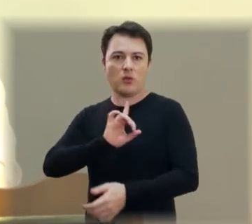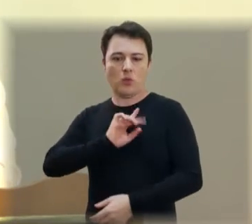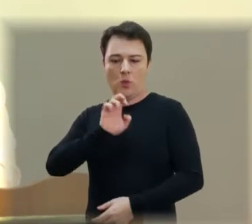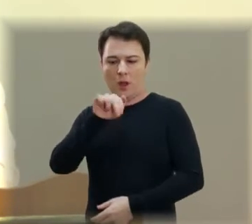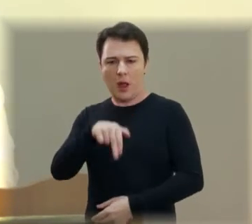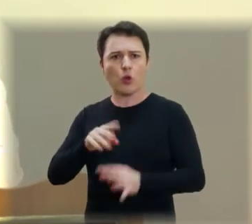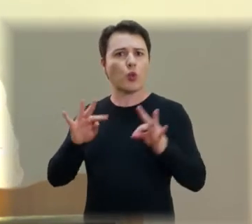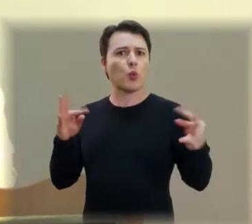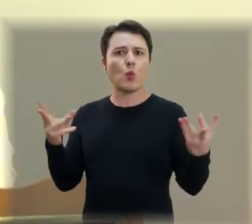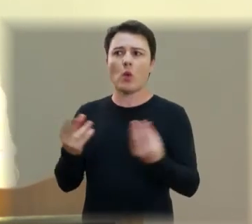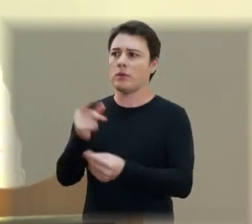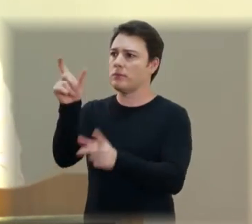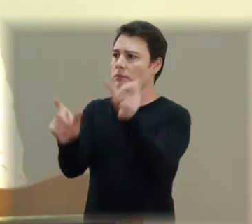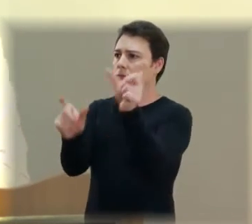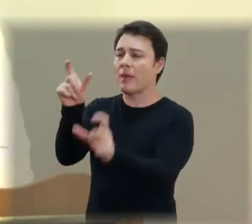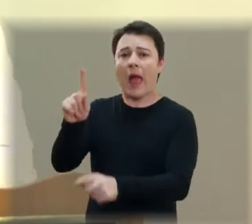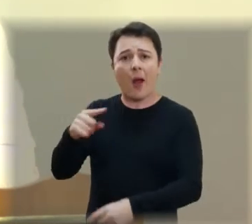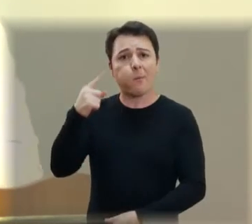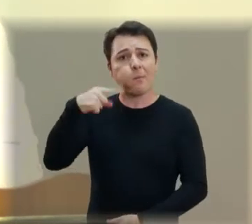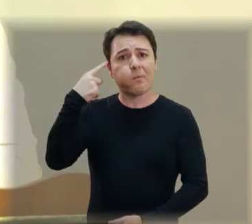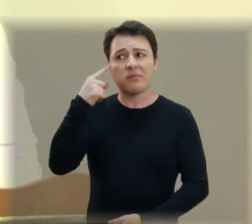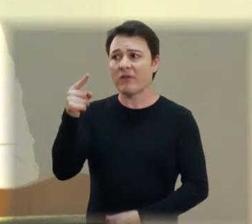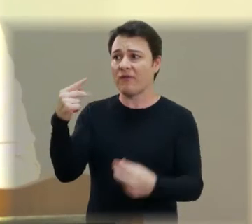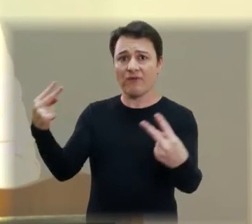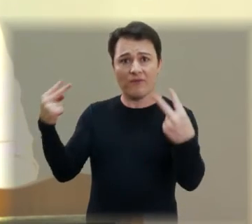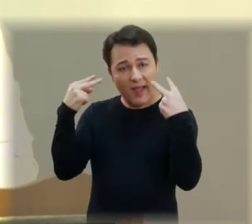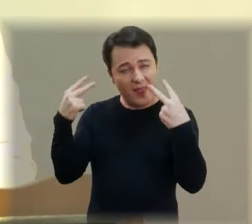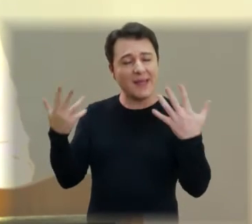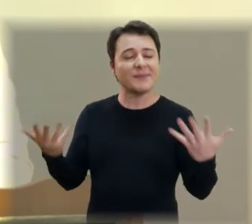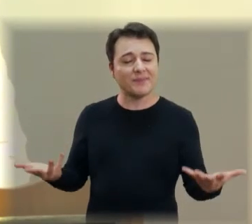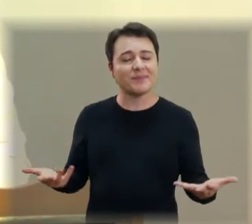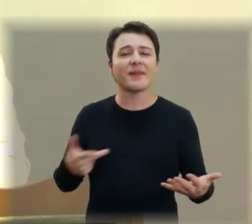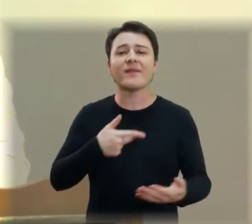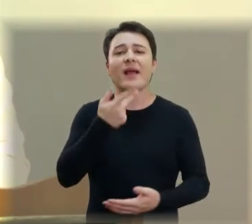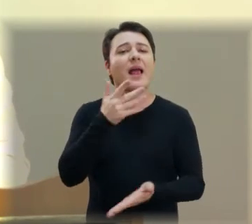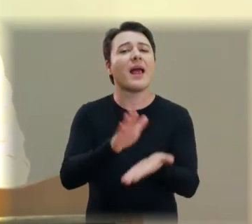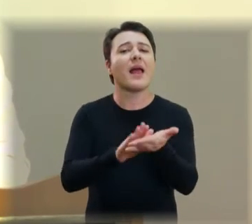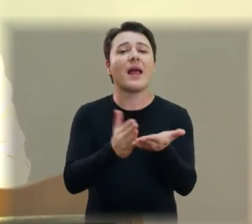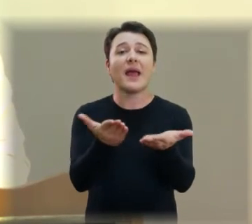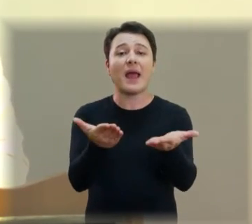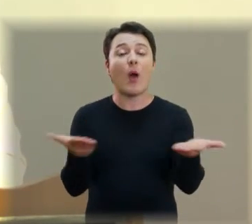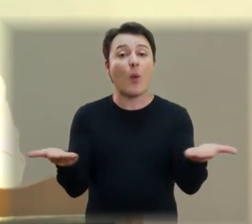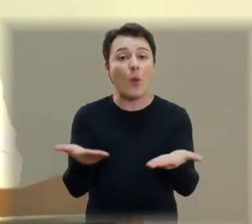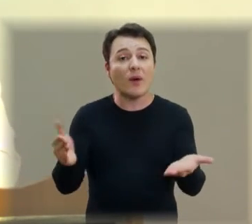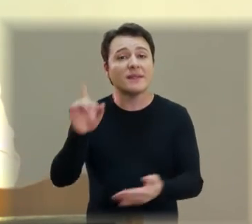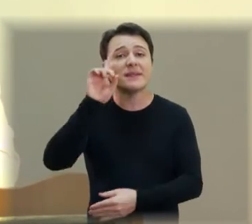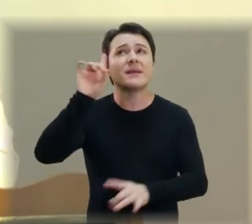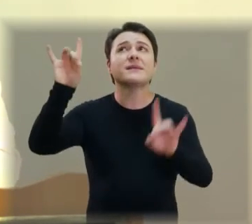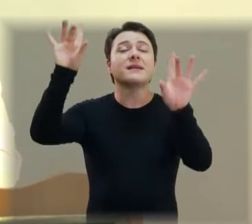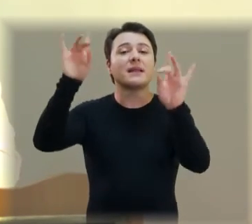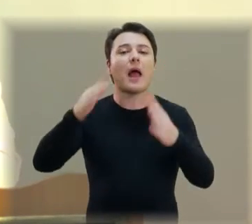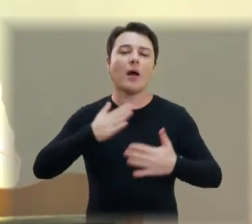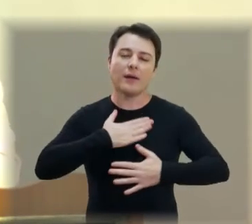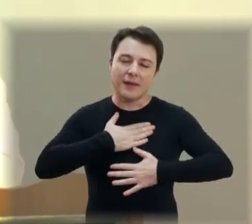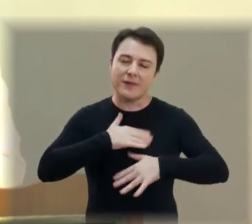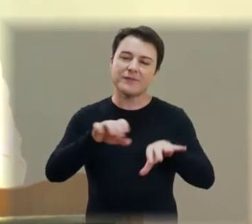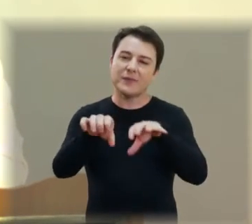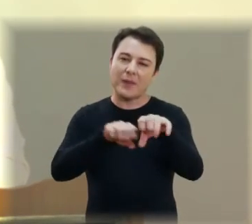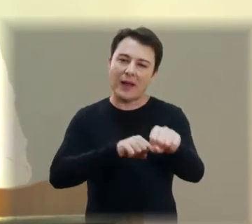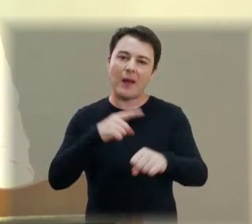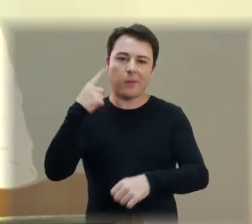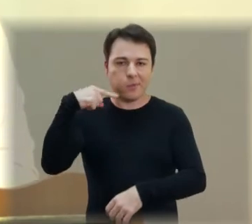delegado, todos aqueles que nos acompanham, nos assistem. E a boa notícia de hoje, para me brindar o Dia do Advogado, que assim sou,